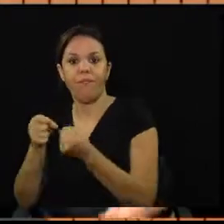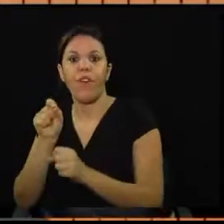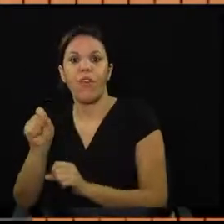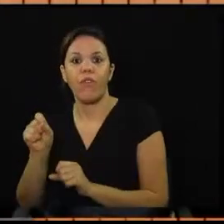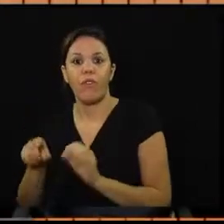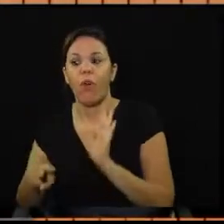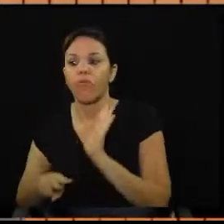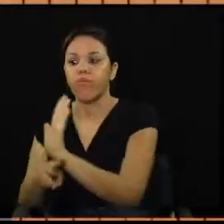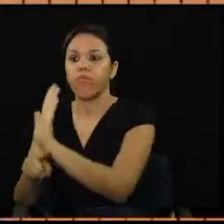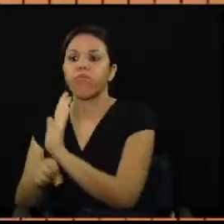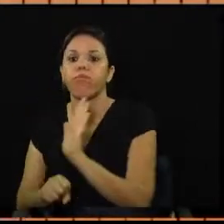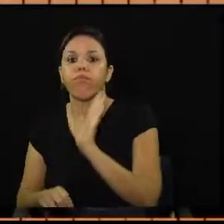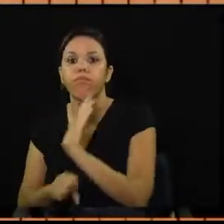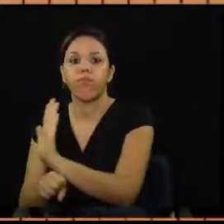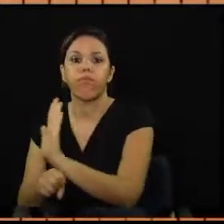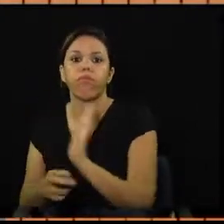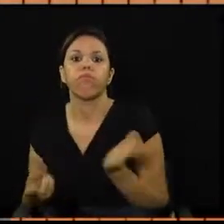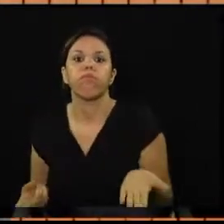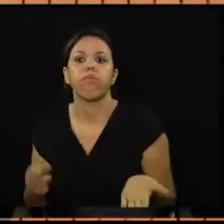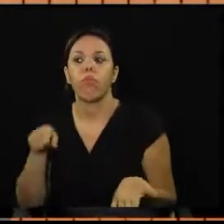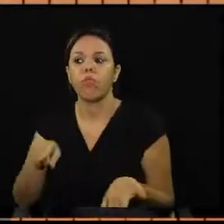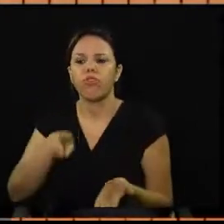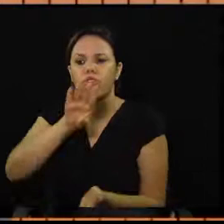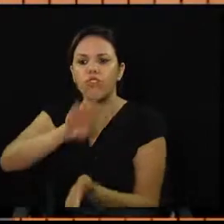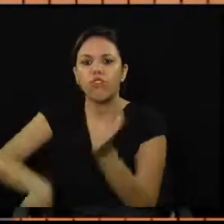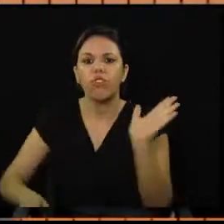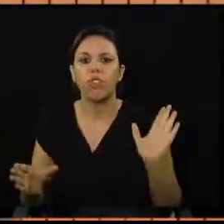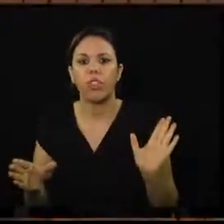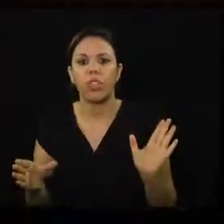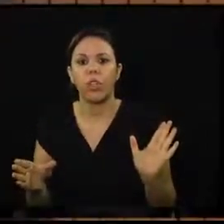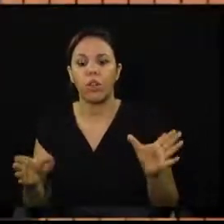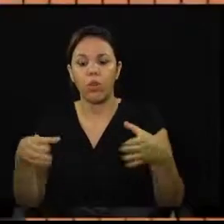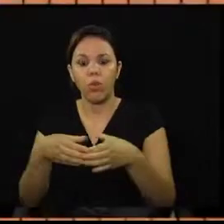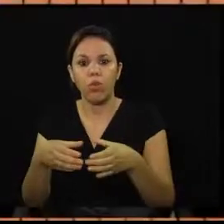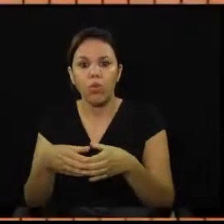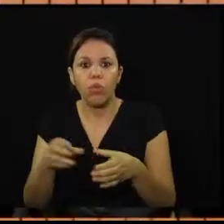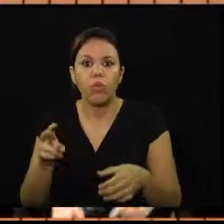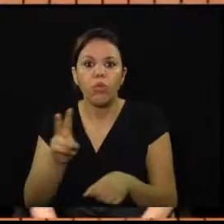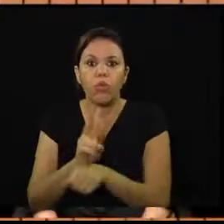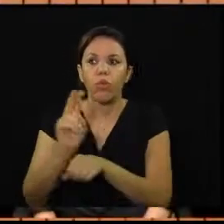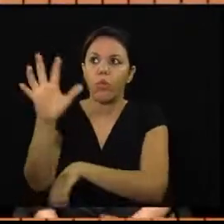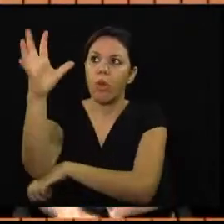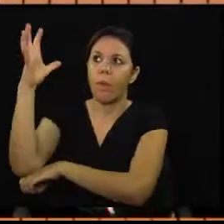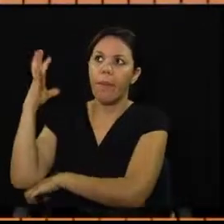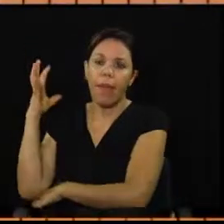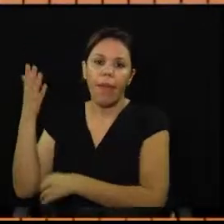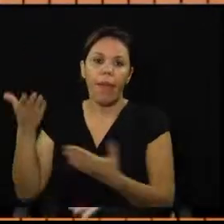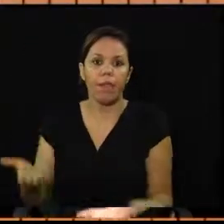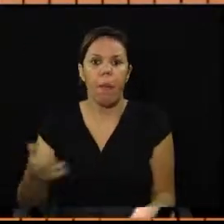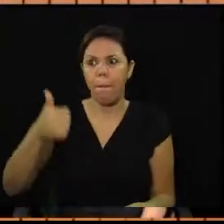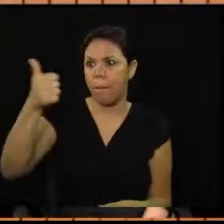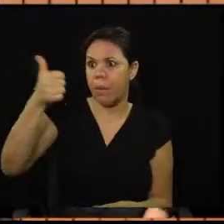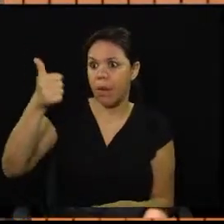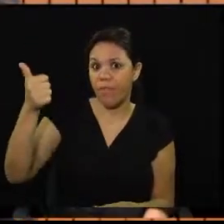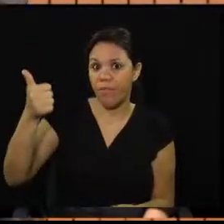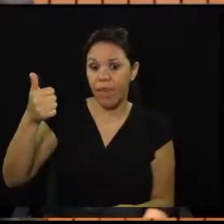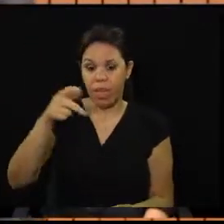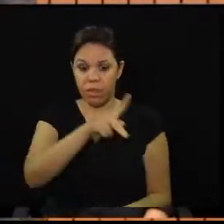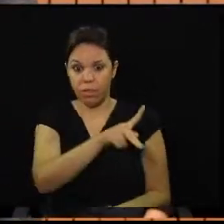ao meio ambiente quando ele extingue o Instituto do Meio Ambiente. A primeira vez que um presidente da República